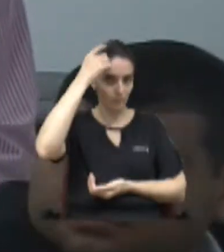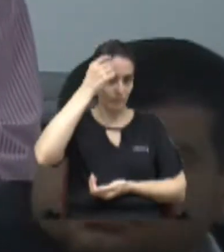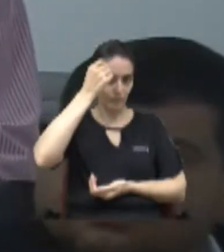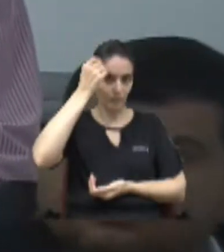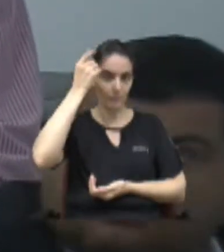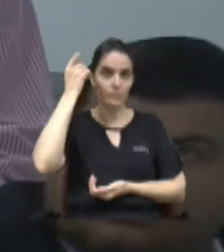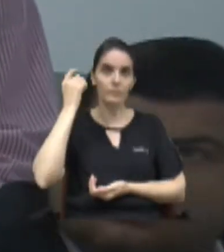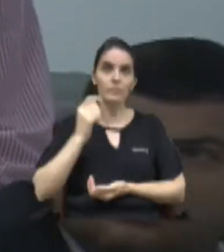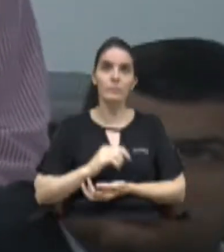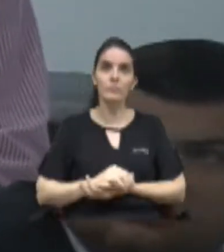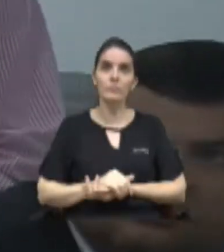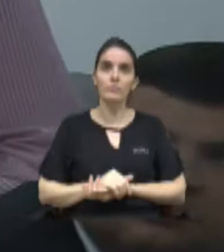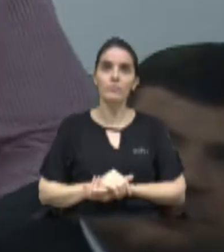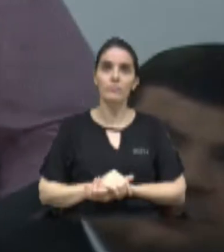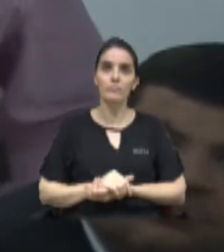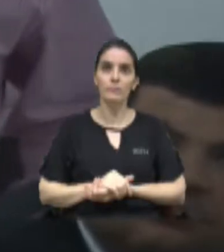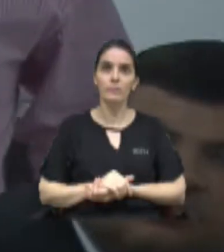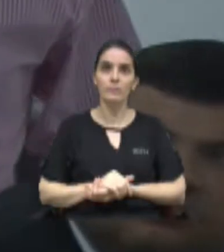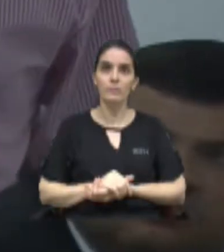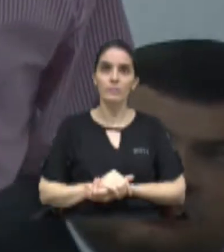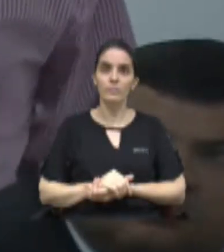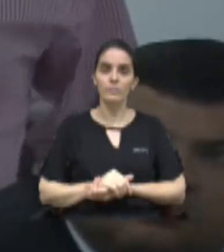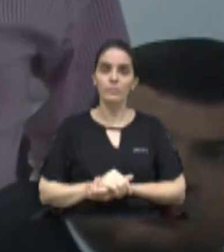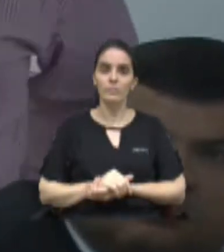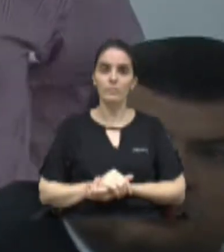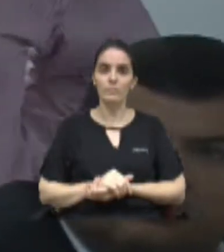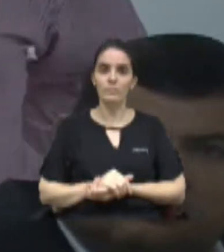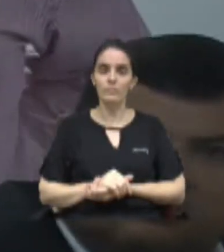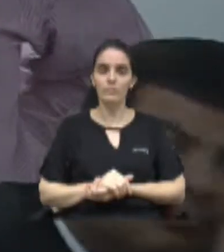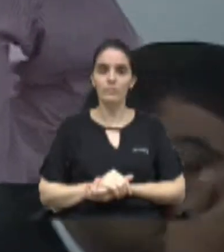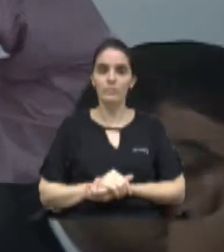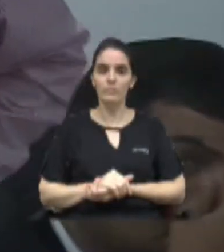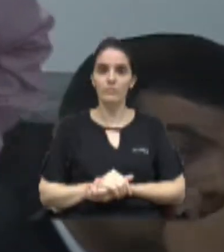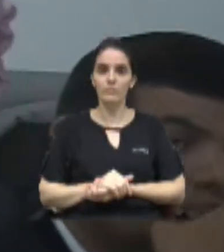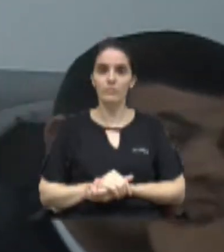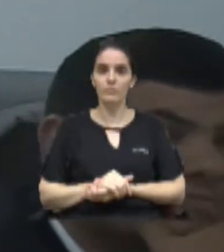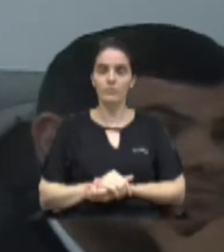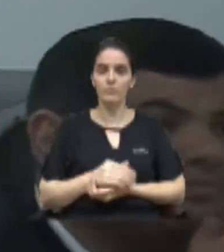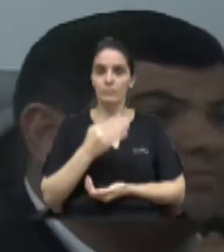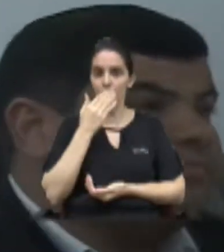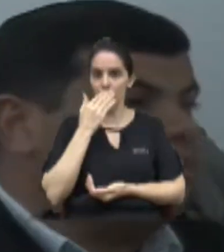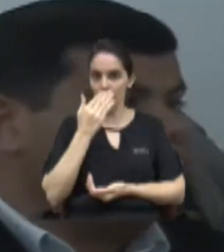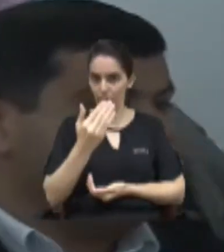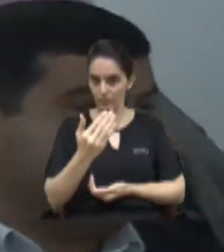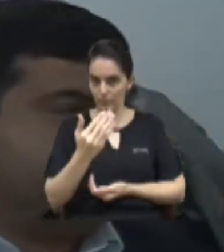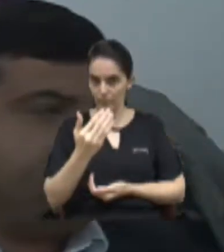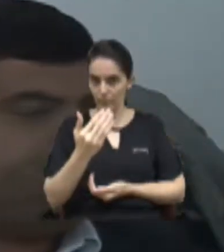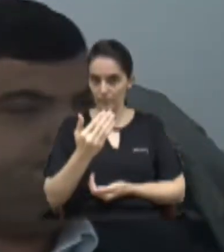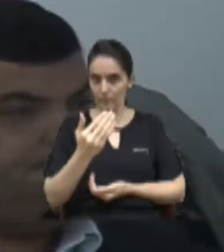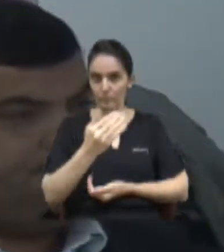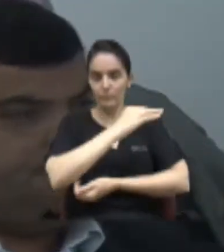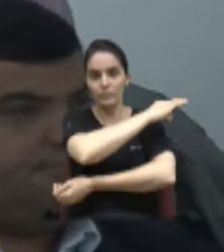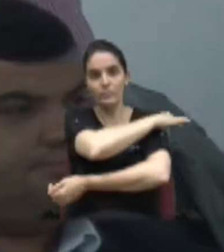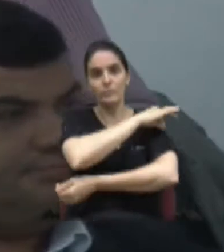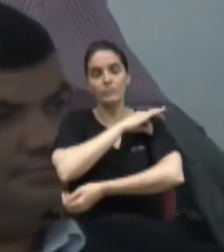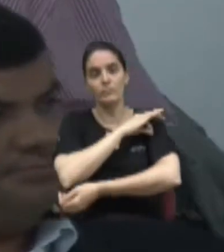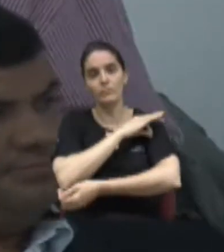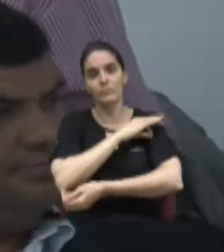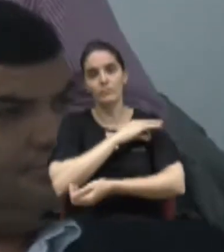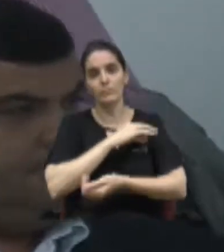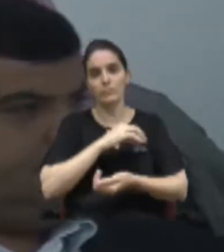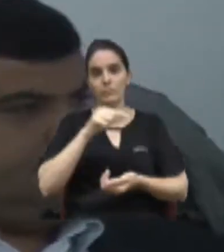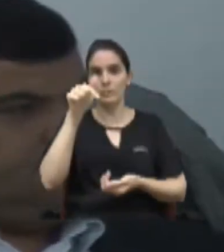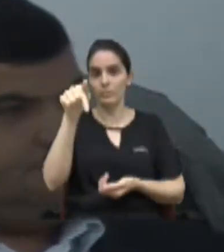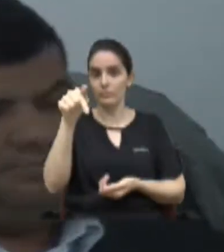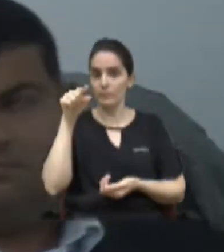Vereador Anderson... O governador Anderson Pereira solicitou, certa vez, para o prefeito, cancelamento de 7